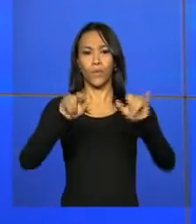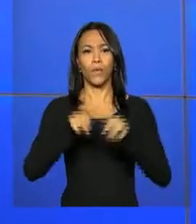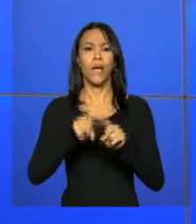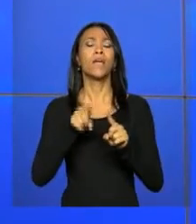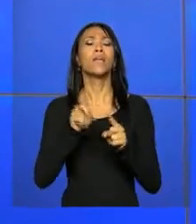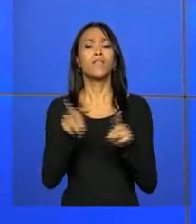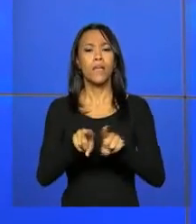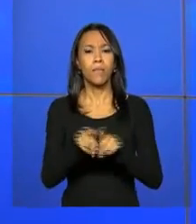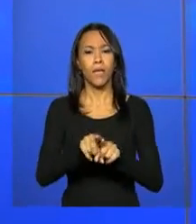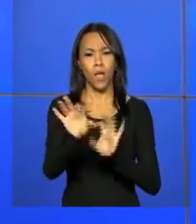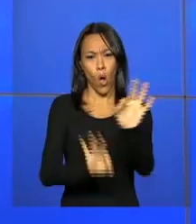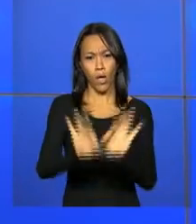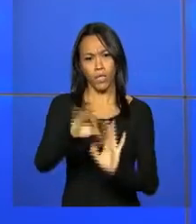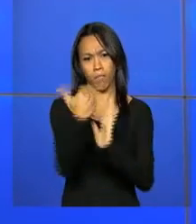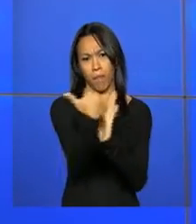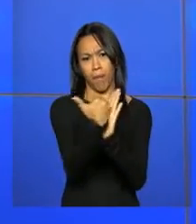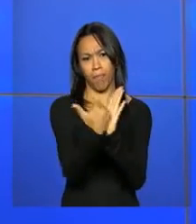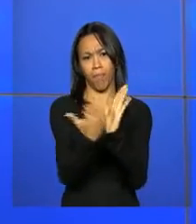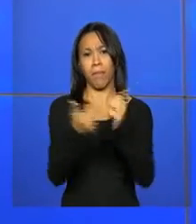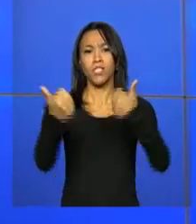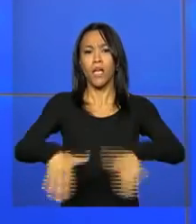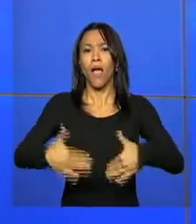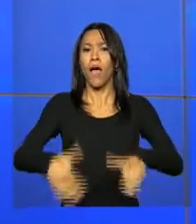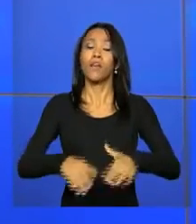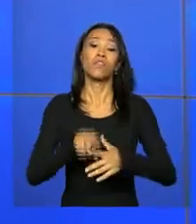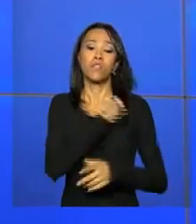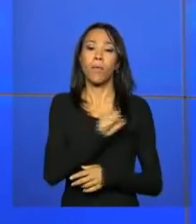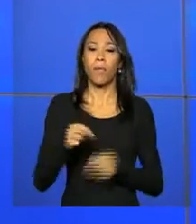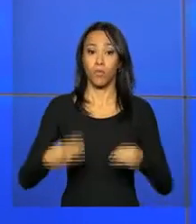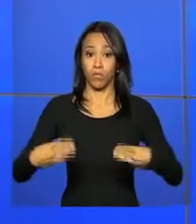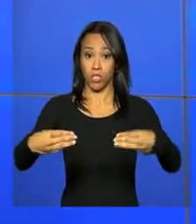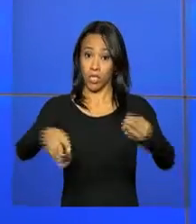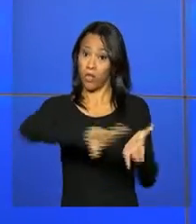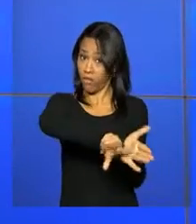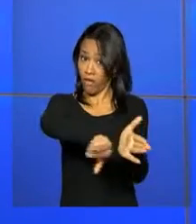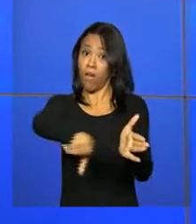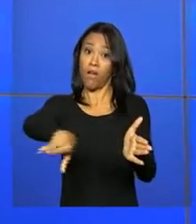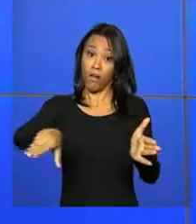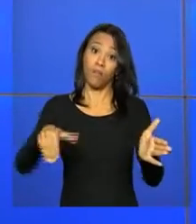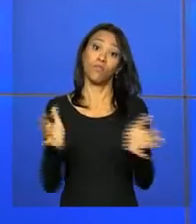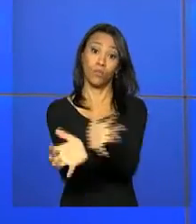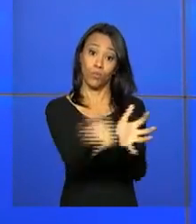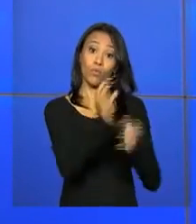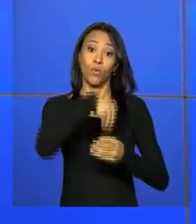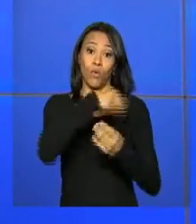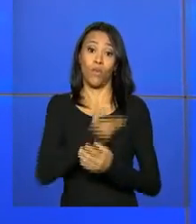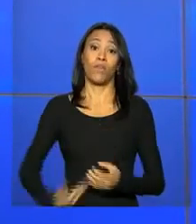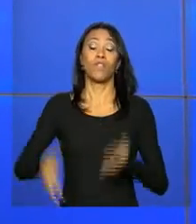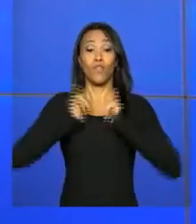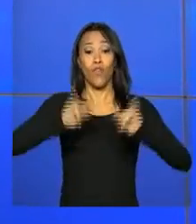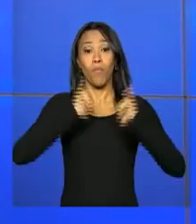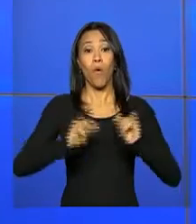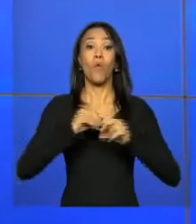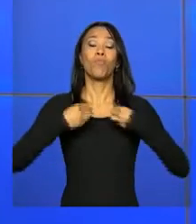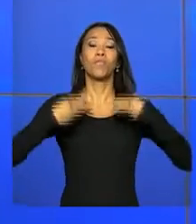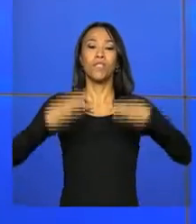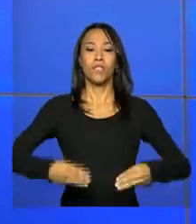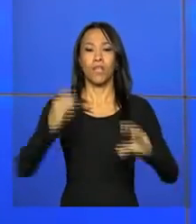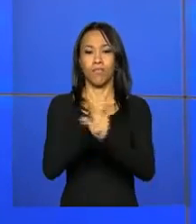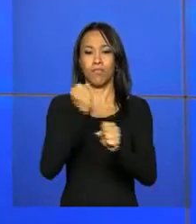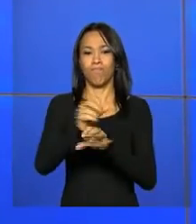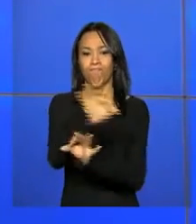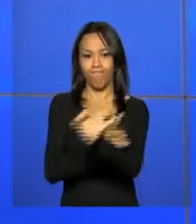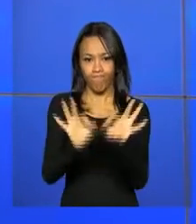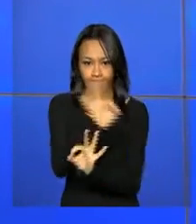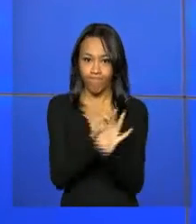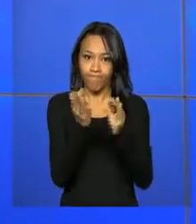e estabelece cronograma mensal de despesas dos ministérios e outros órgãos, segundo informou em nota o Ministério do Planejamento, Orçamento e